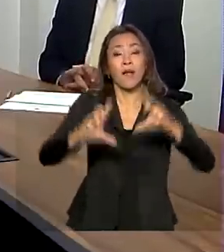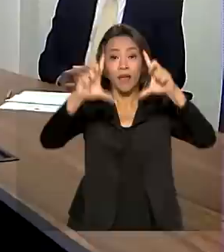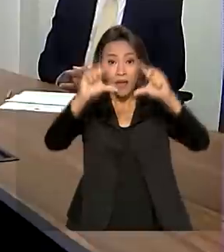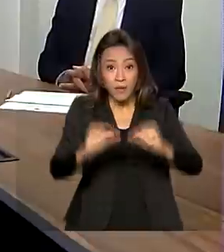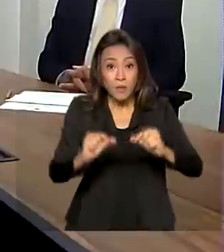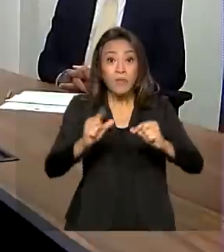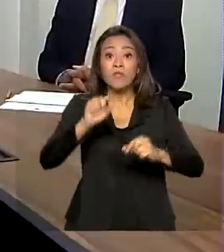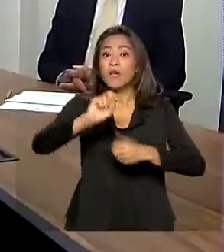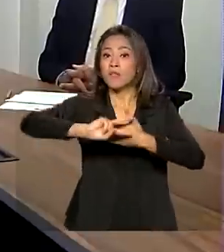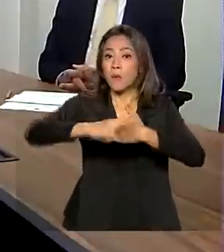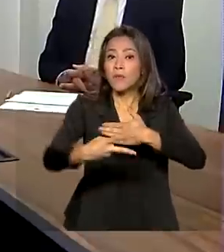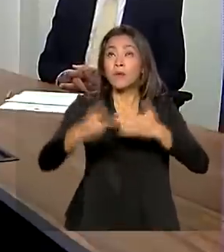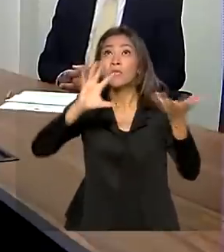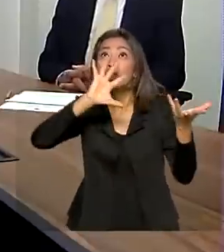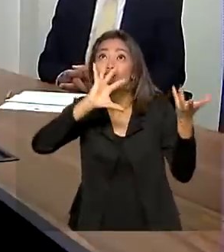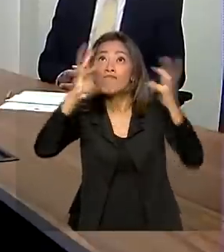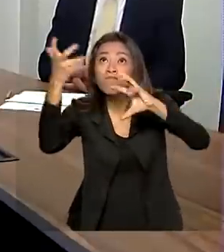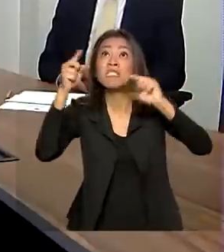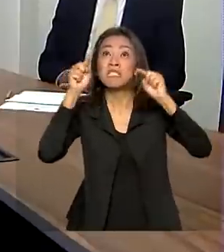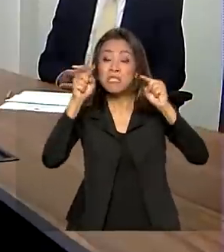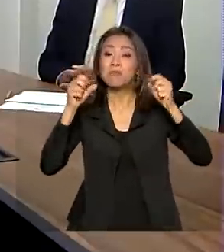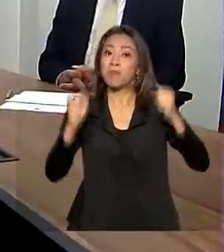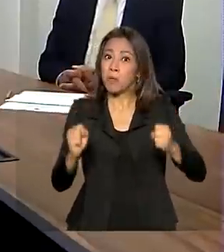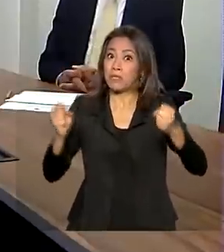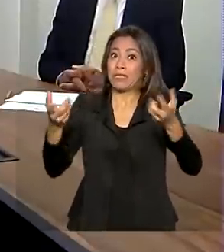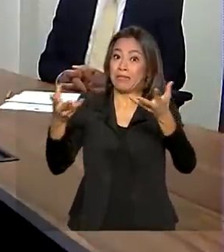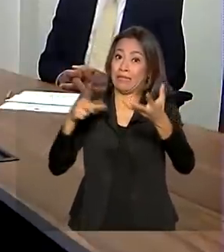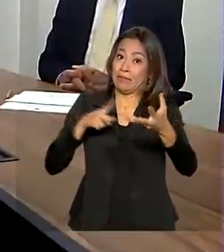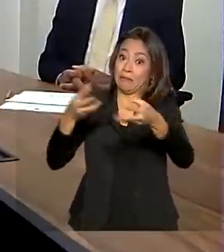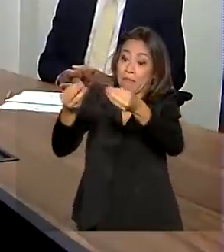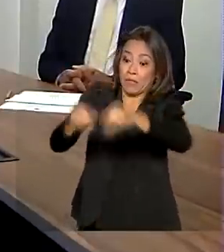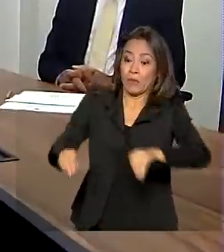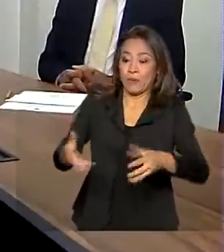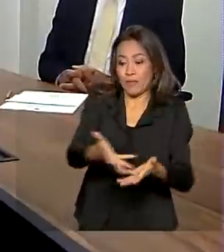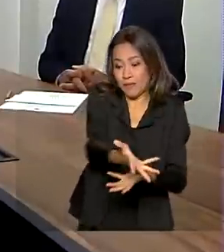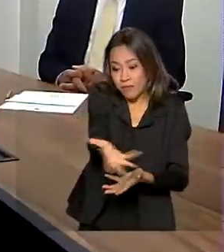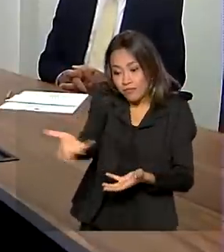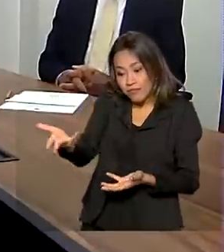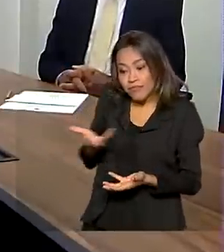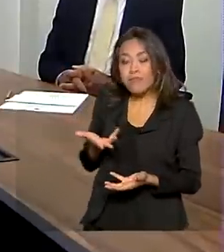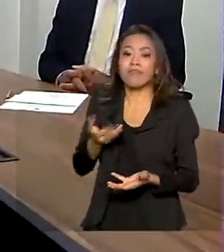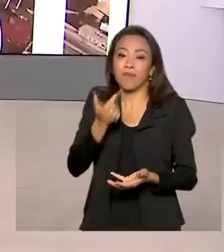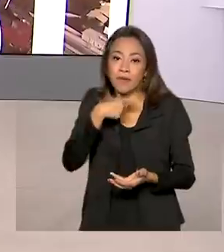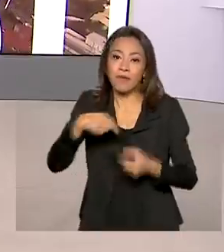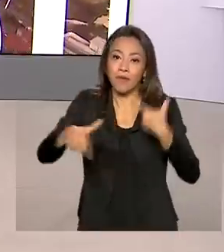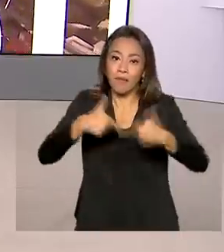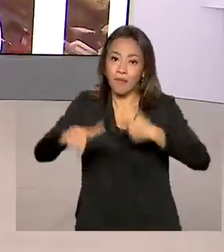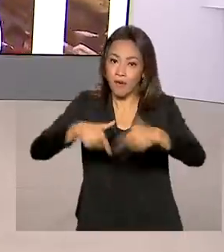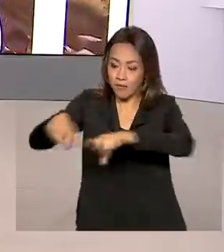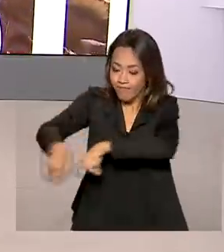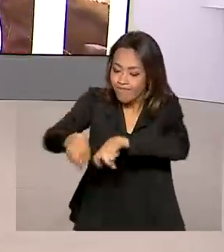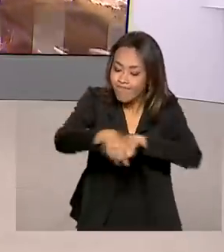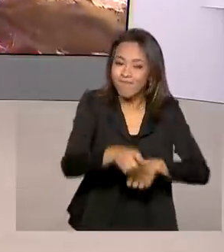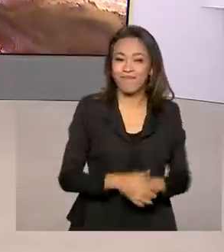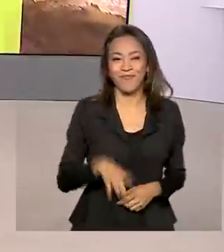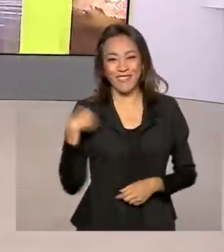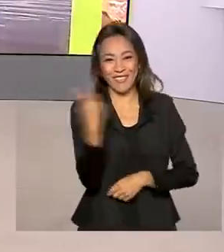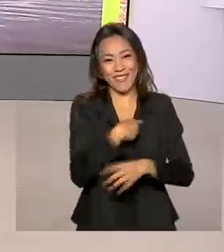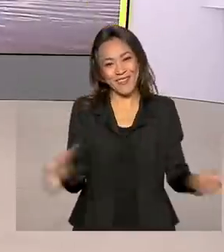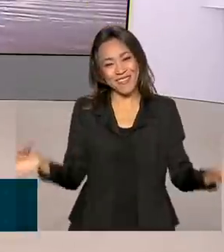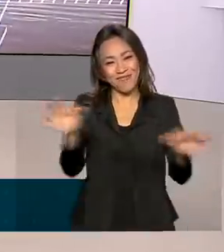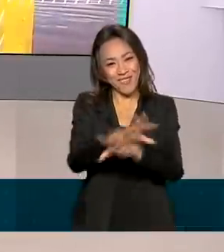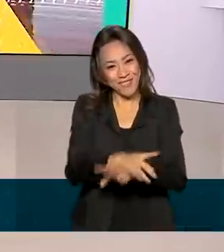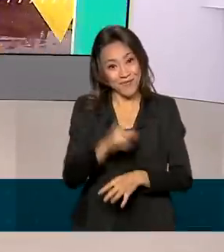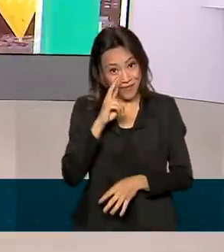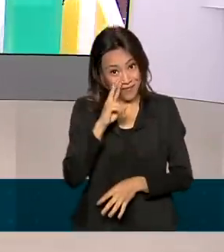climáticos que podem comprometer seriamente os investimentos dos produtores rurais. E o Brasil em Dia fica por